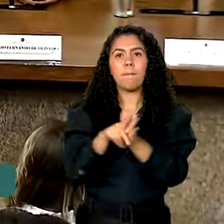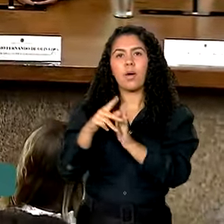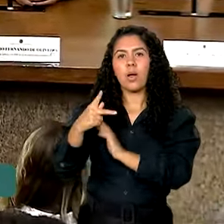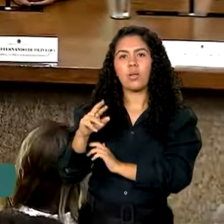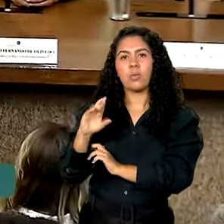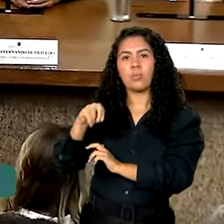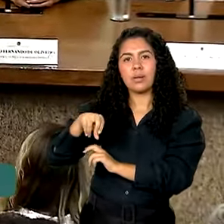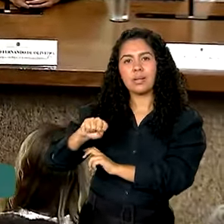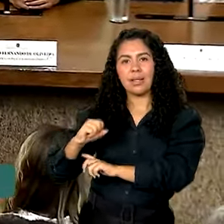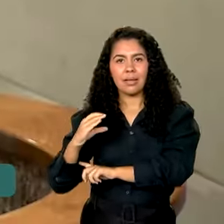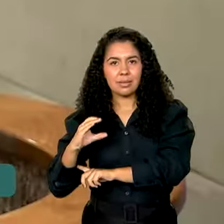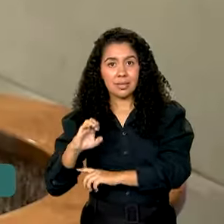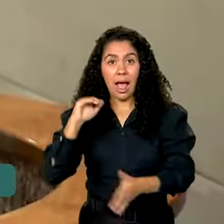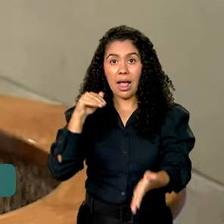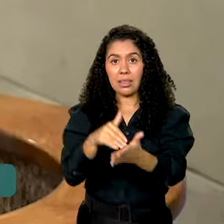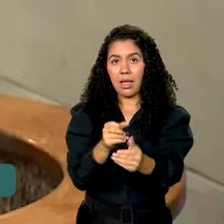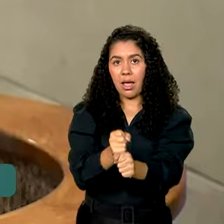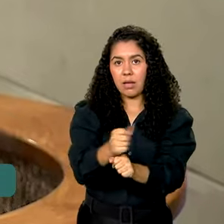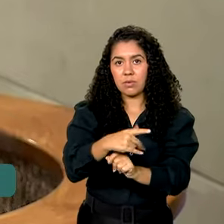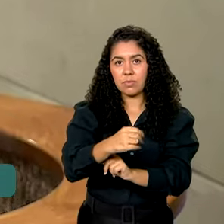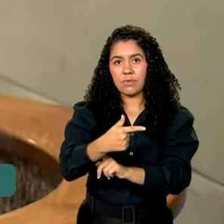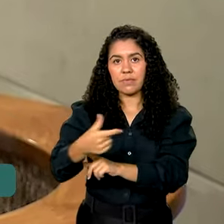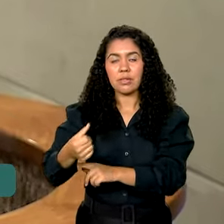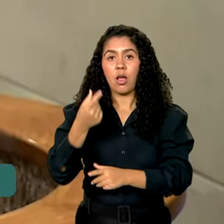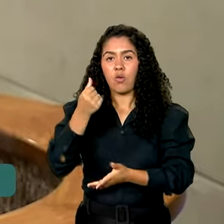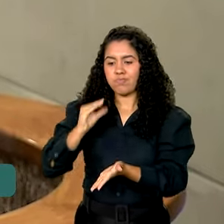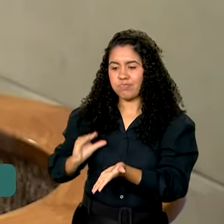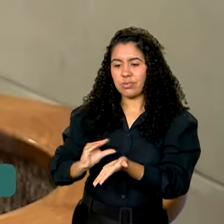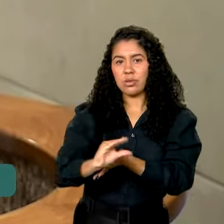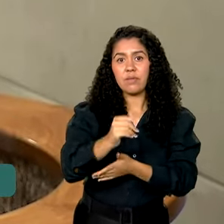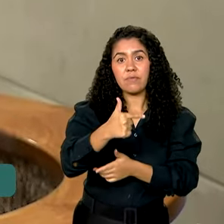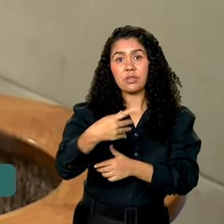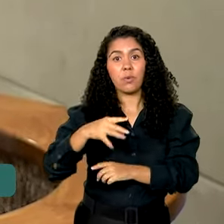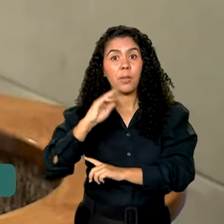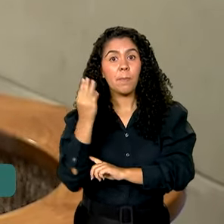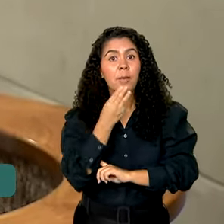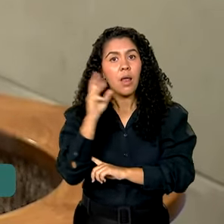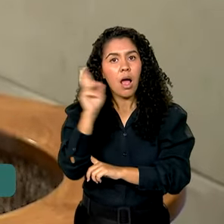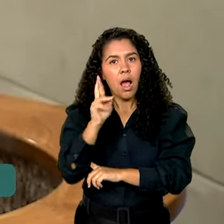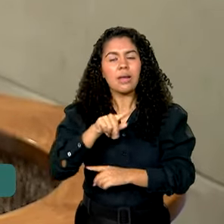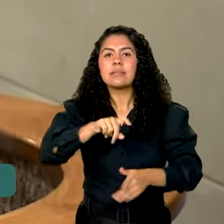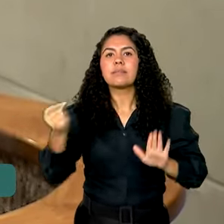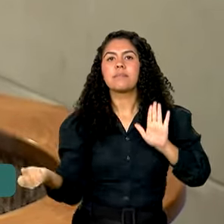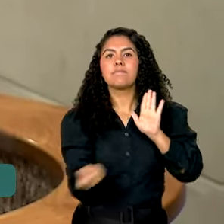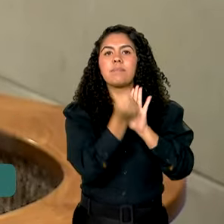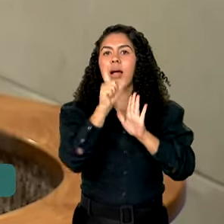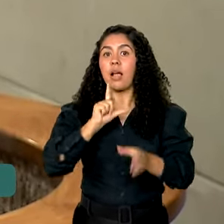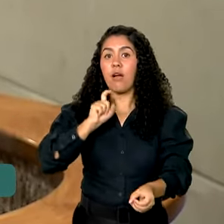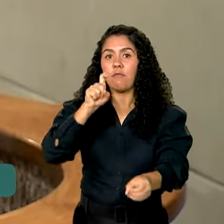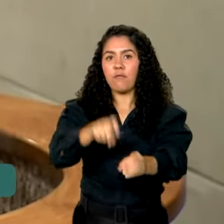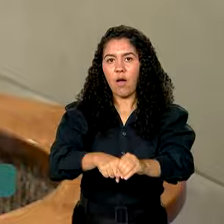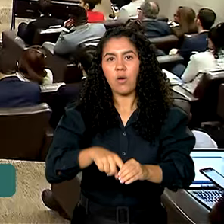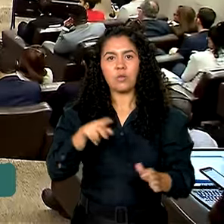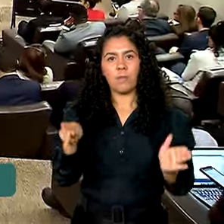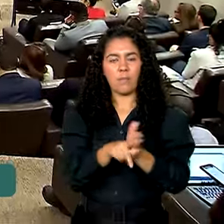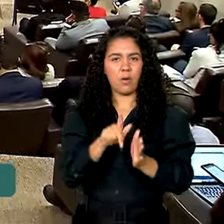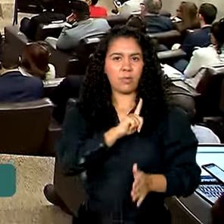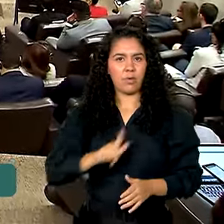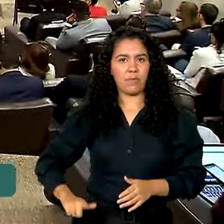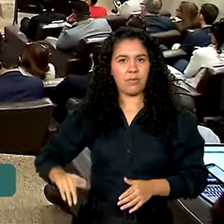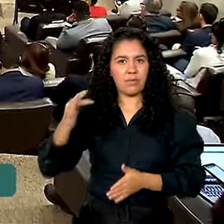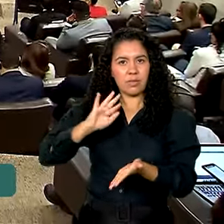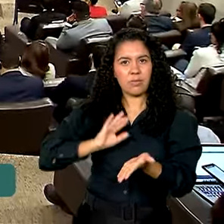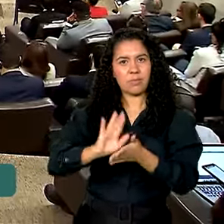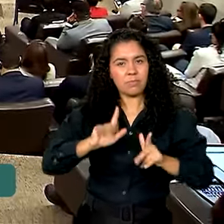até 2026. Com um investimento de R$ 24 milhões, marcando a retomada dos investimentos do governo federal em